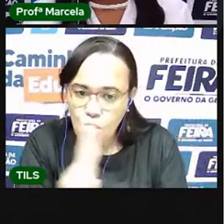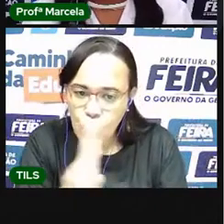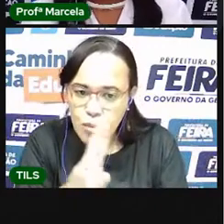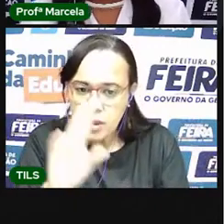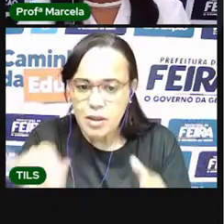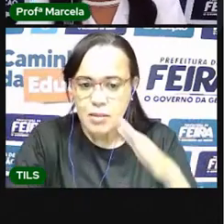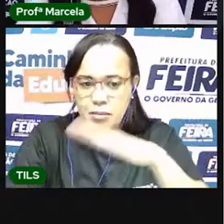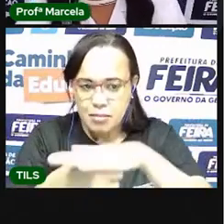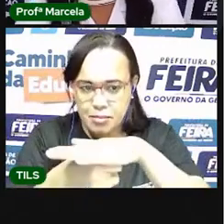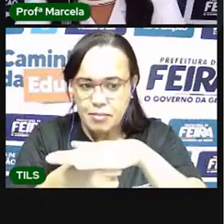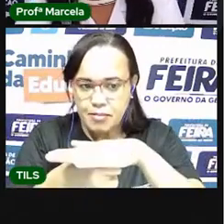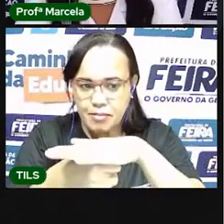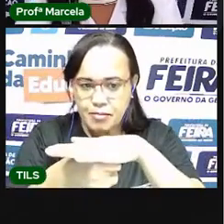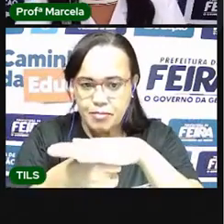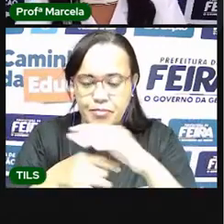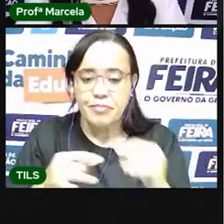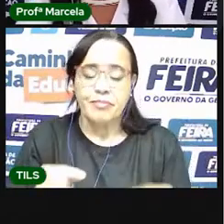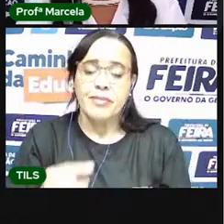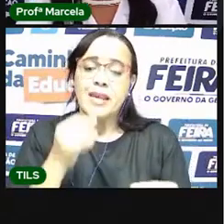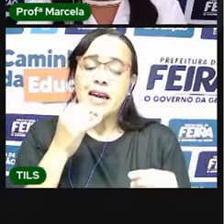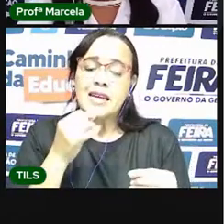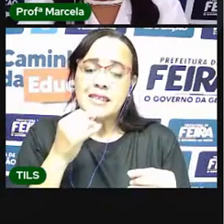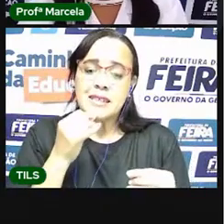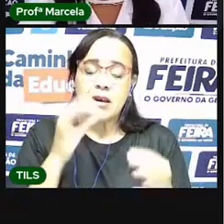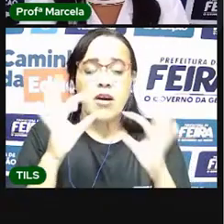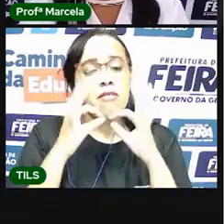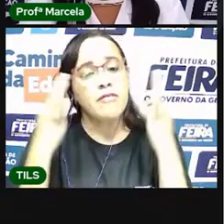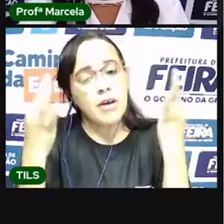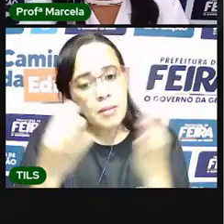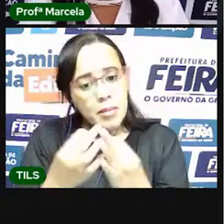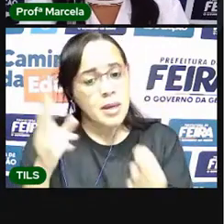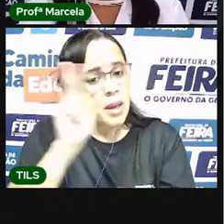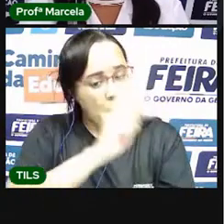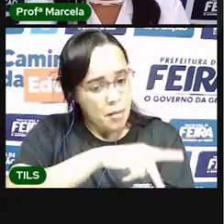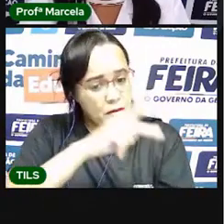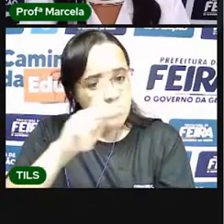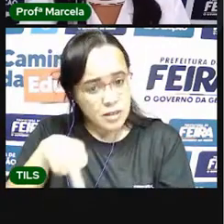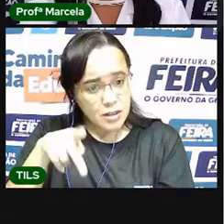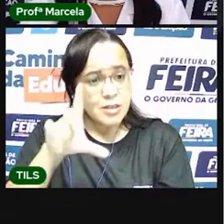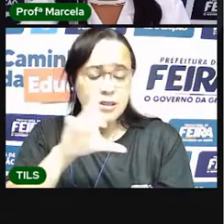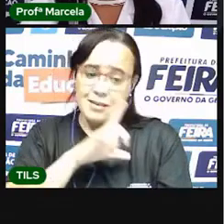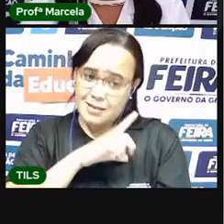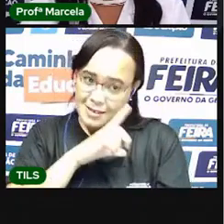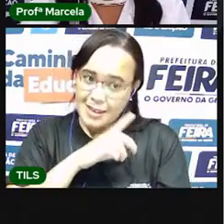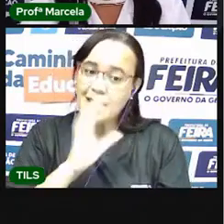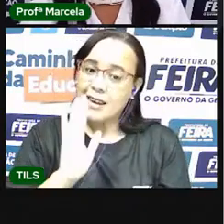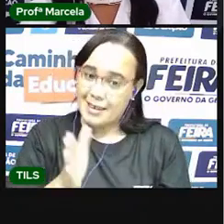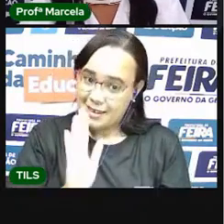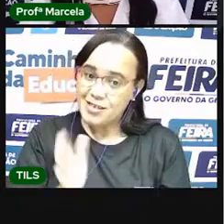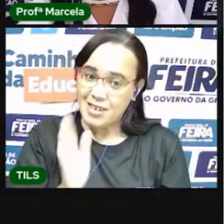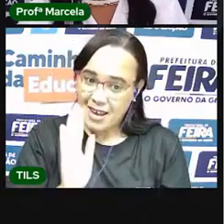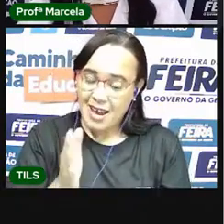Por exemplo, na minha família, eu já identifiquei aqui. Tem Maria. Tem João.